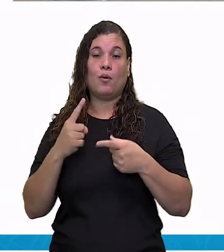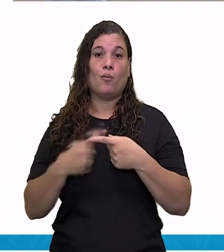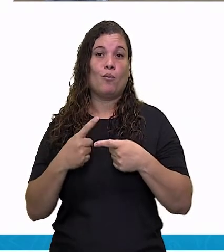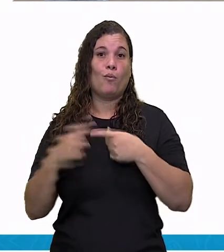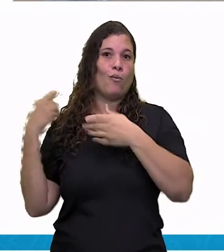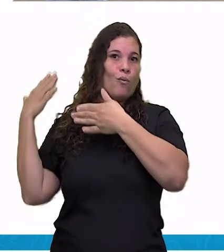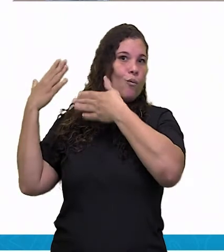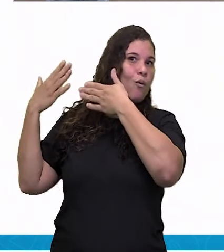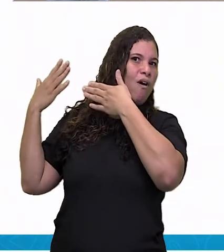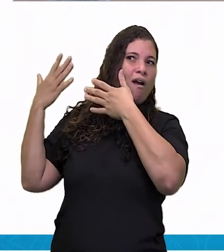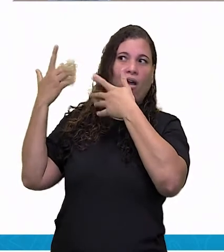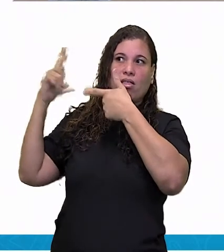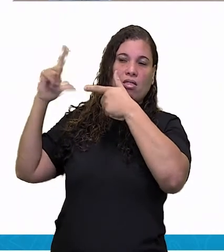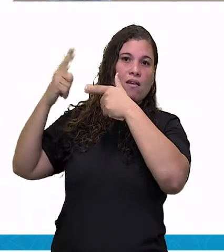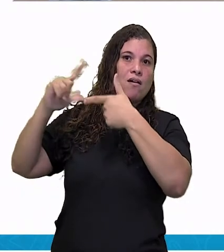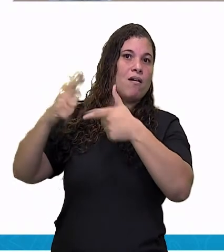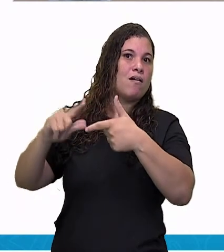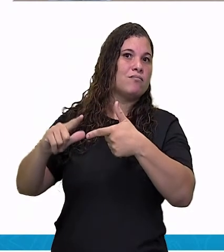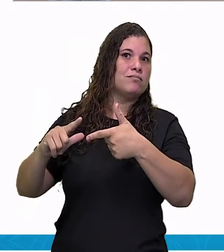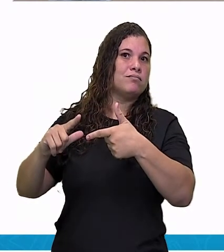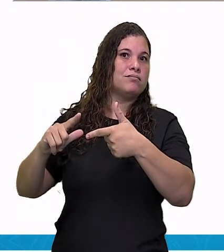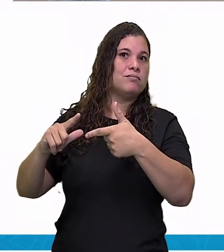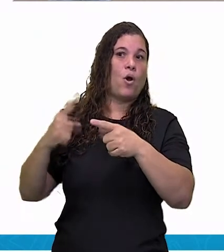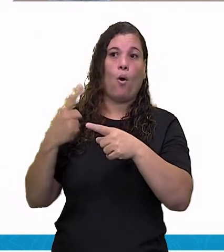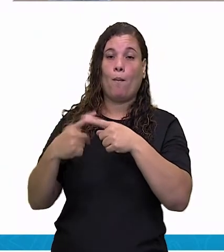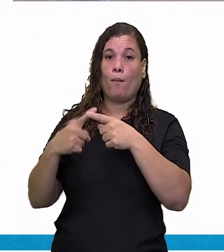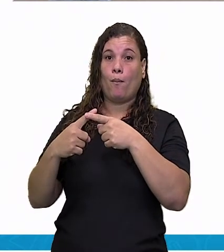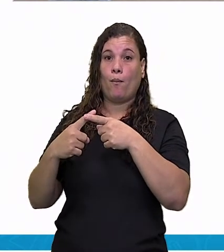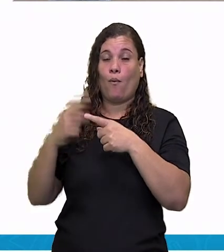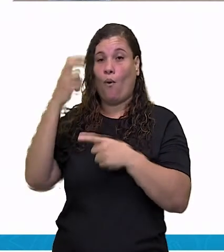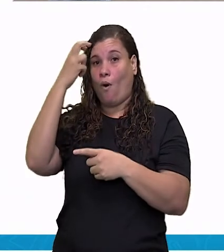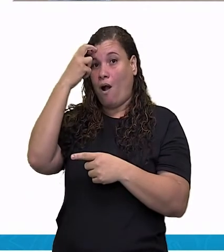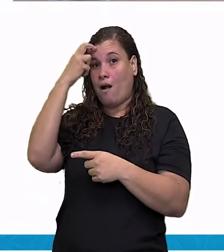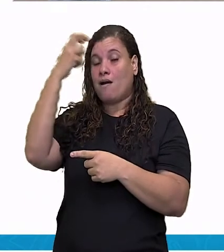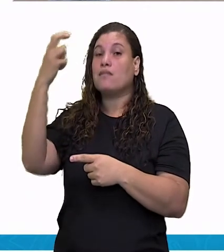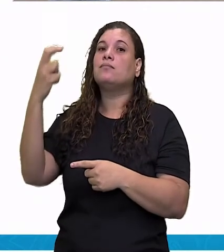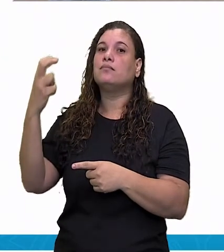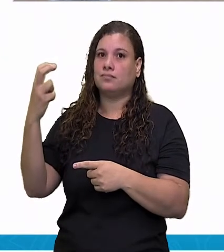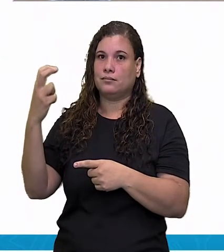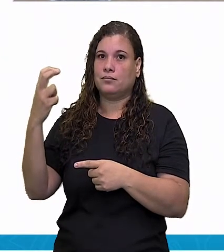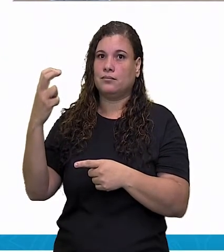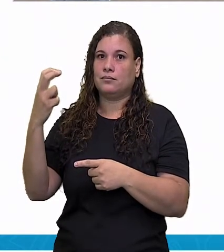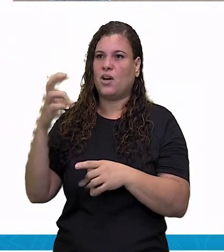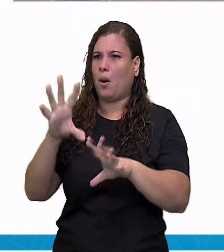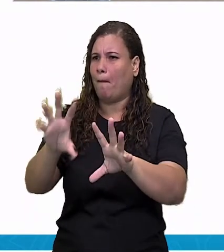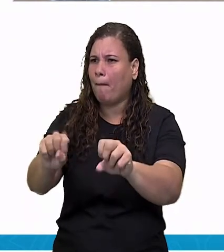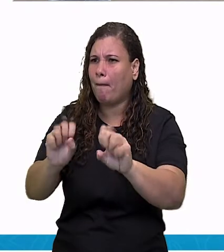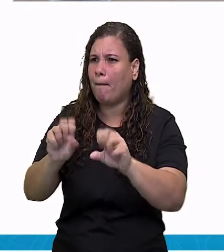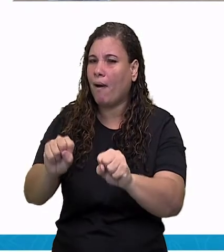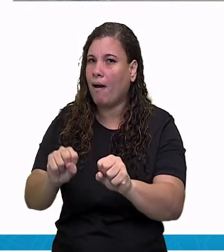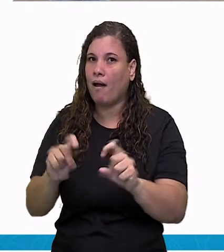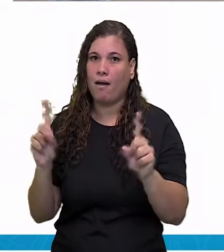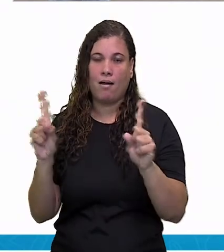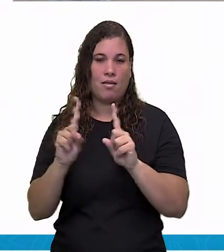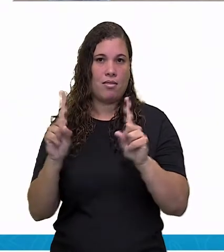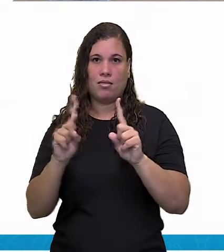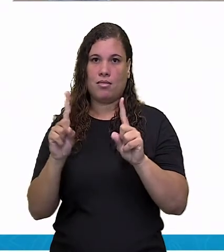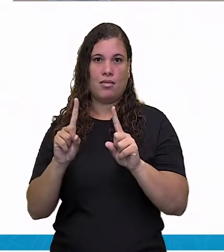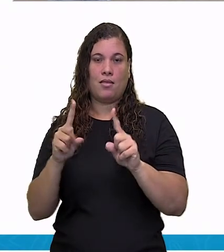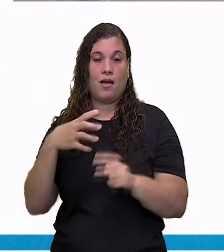consegue pegar, a gente não consegue carregar ou tocar isso. Eles são culturais, eles são